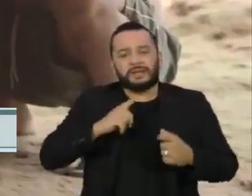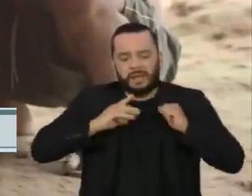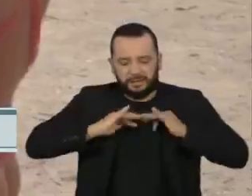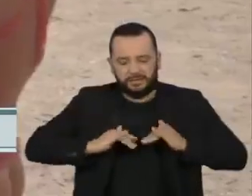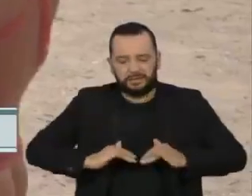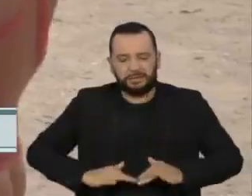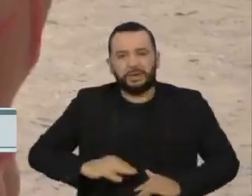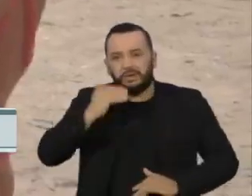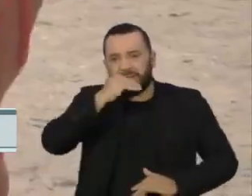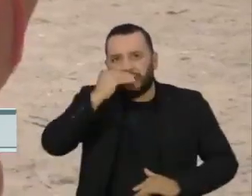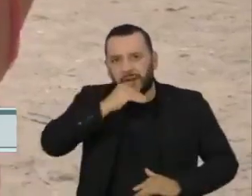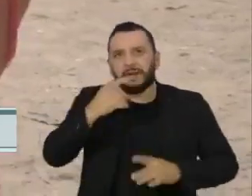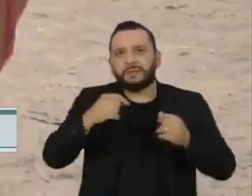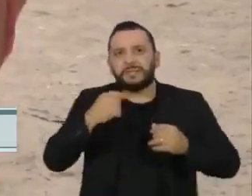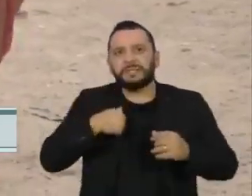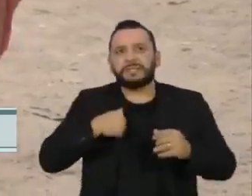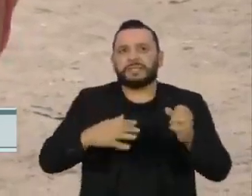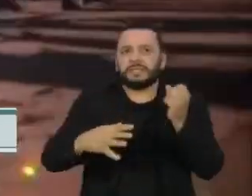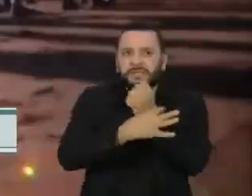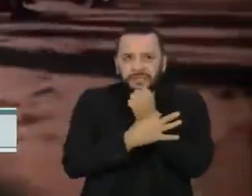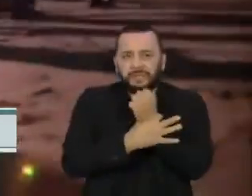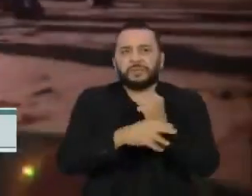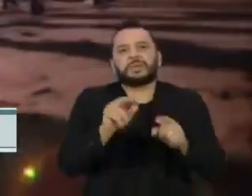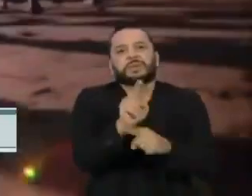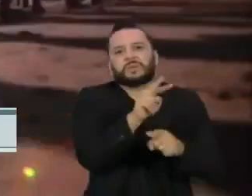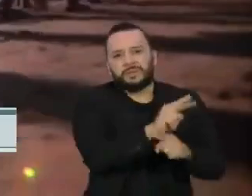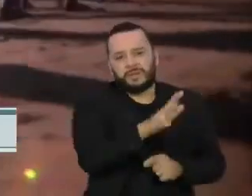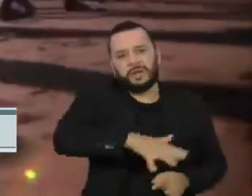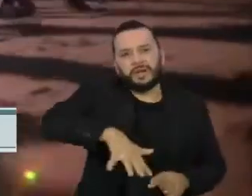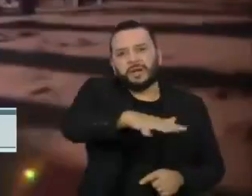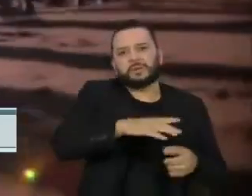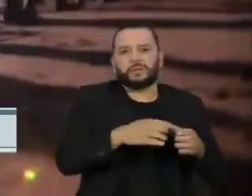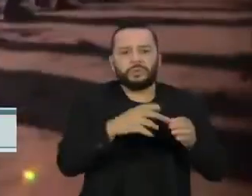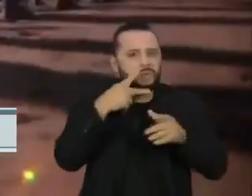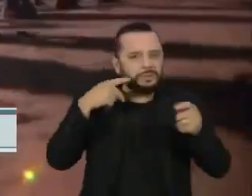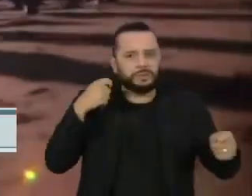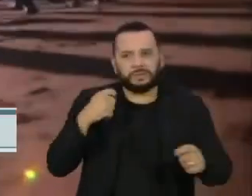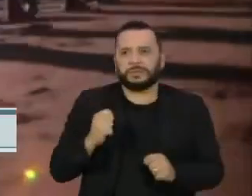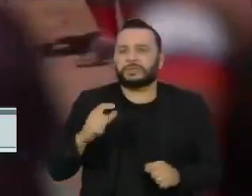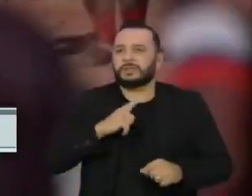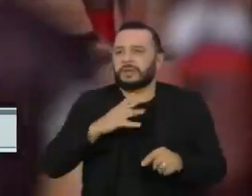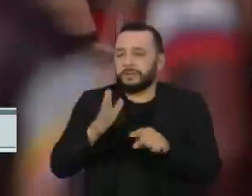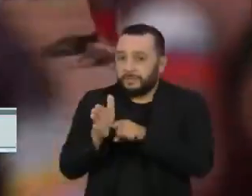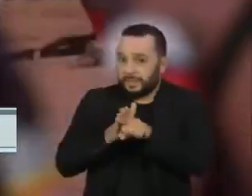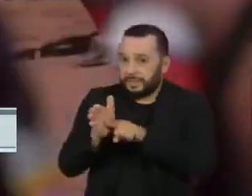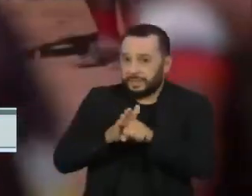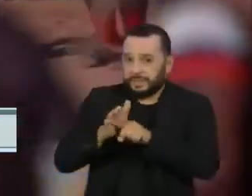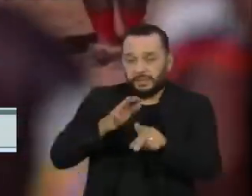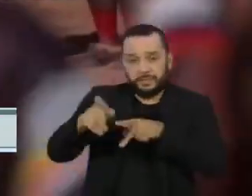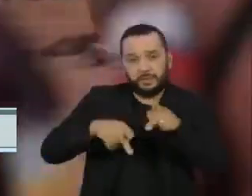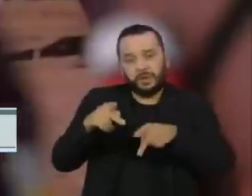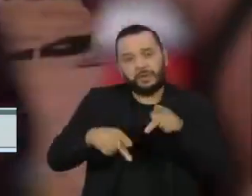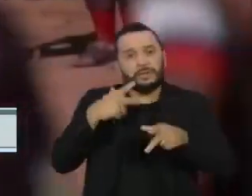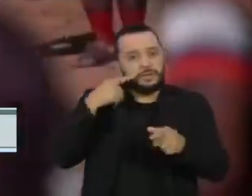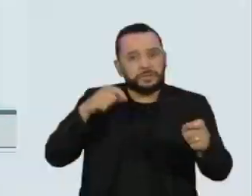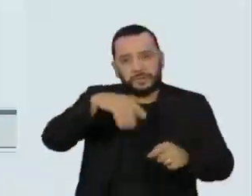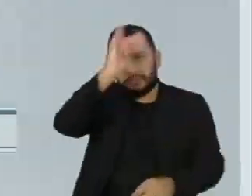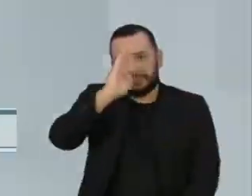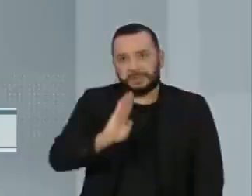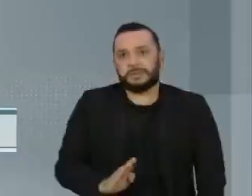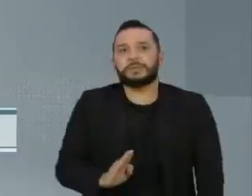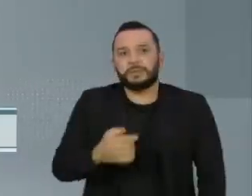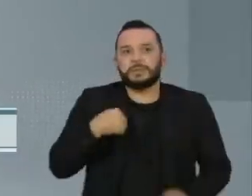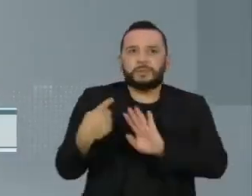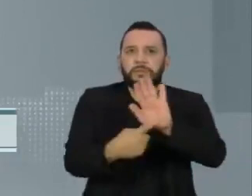e é necessário manter a segurança dessa coletividade. Um estudo, divulgado pela Articulação dos Povos Indígenas do Brasil, a PIB,